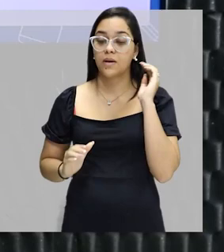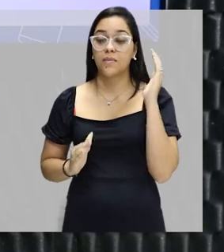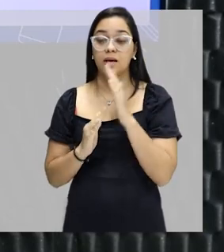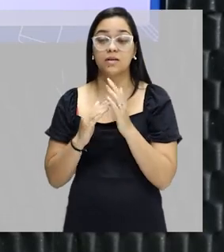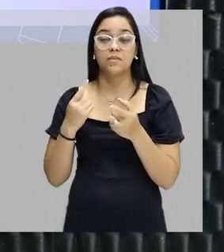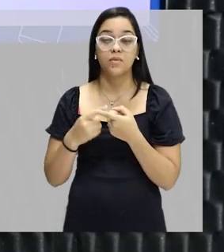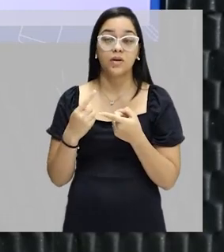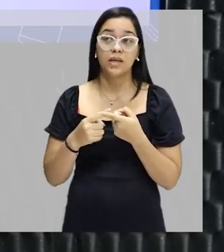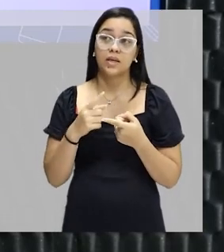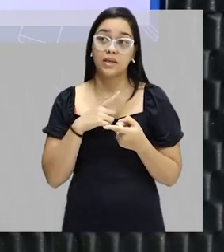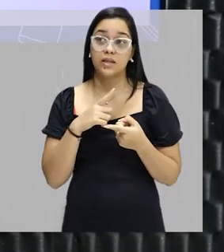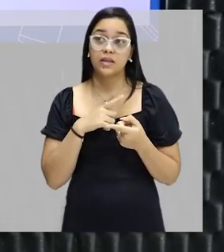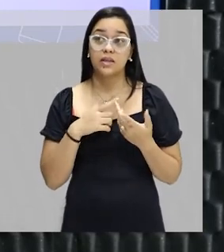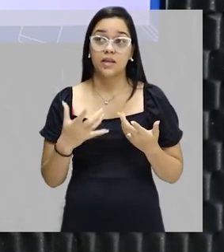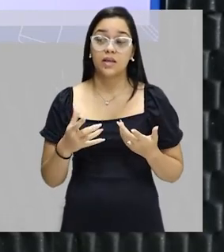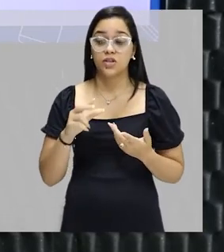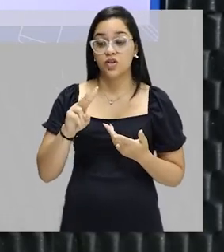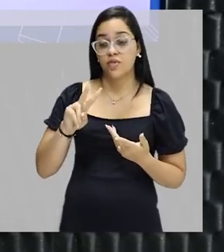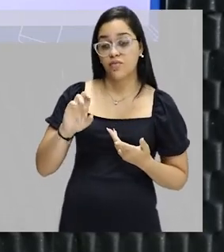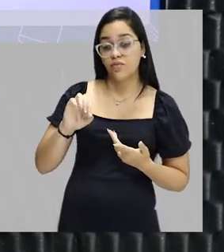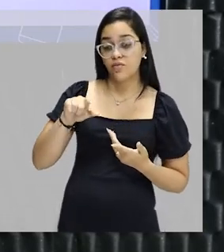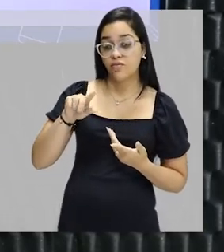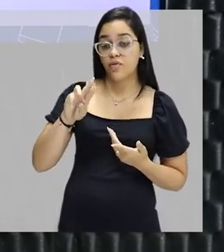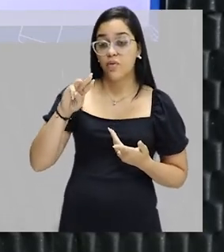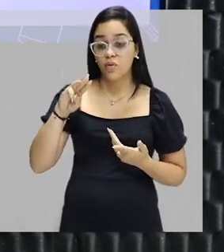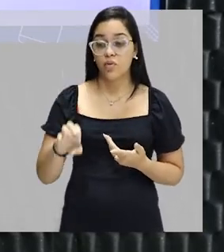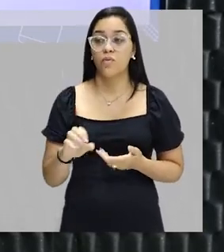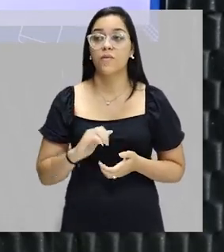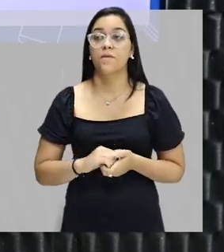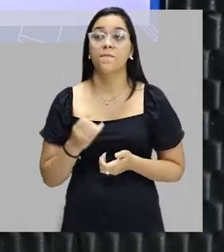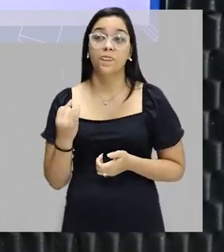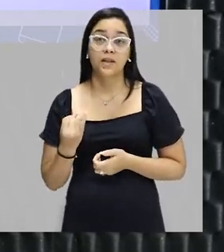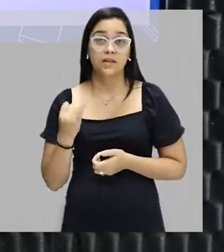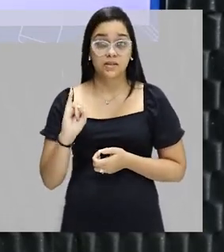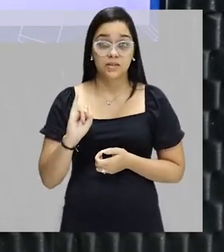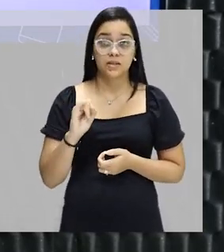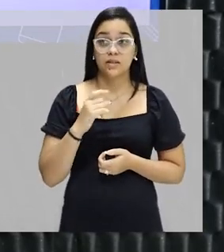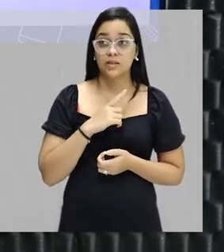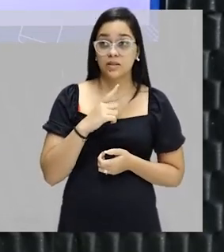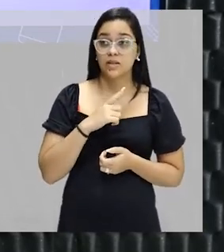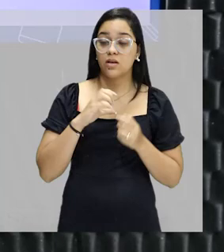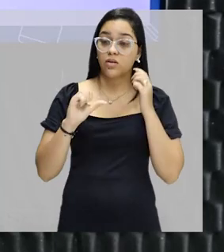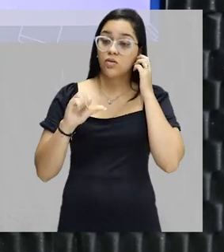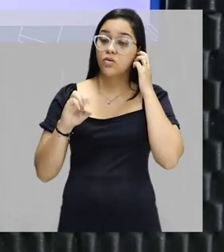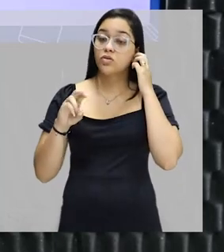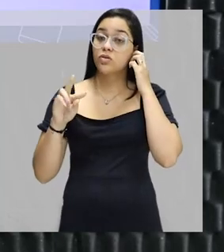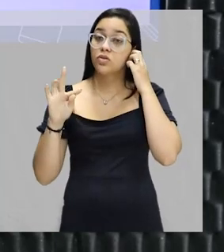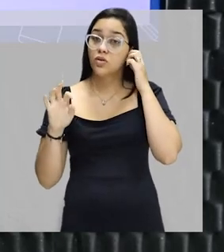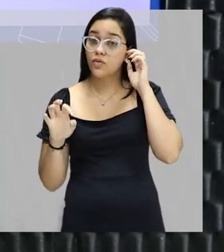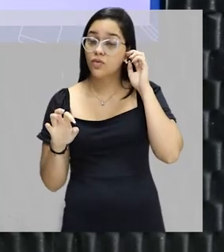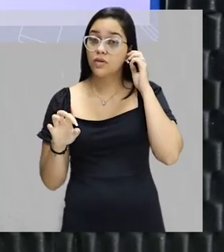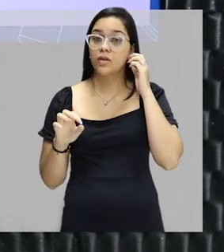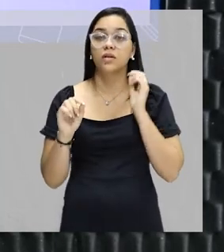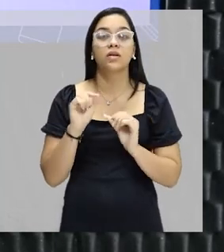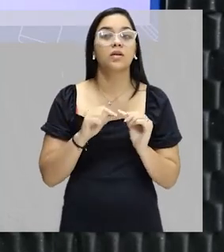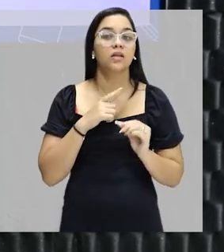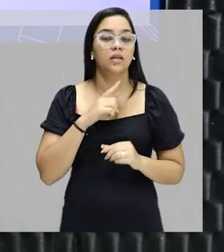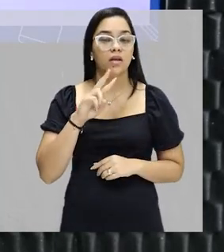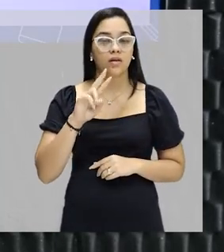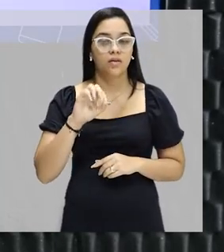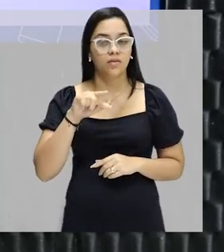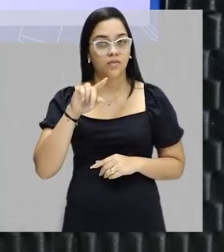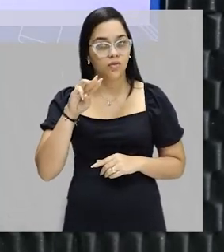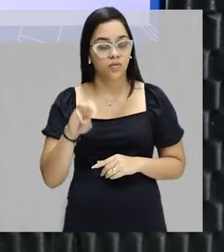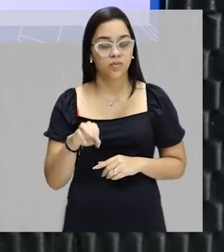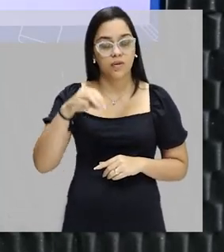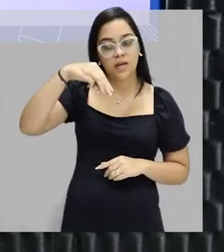também eu poderia ter a porcentagem em volume, certo? Se o soluto e o solvente estiverem em volume, em